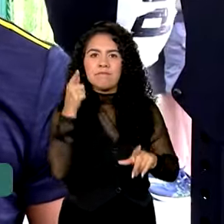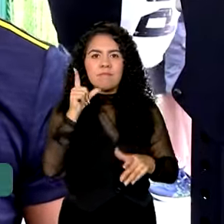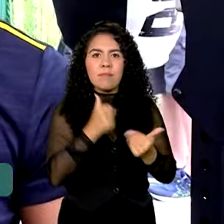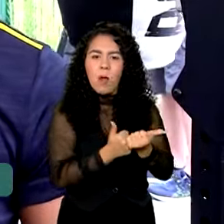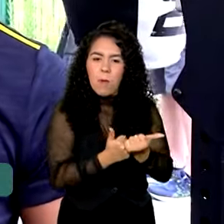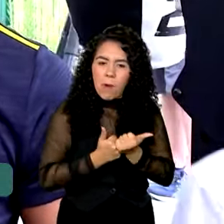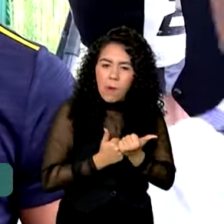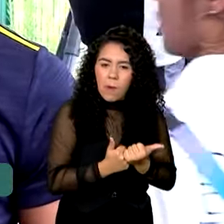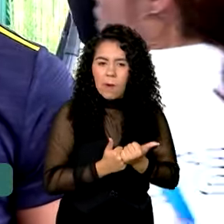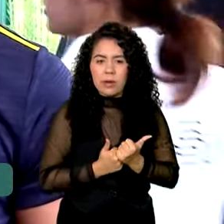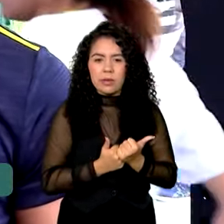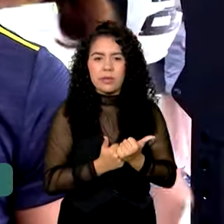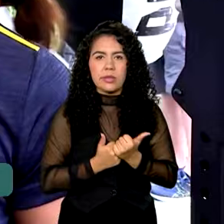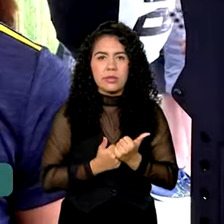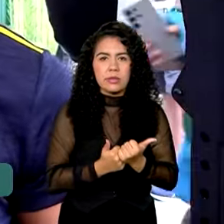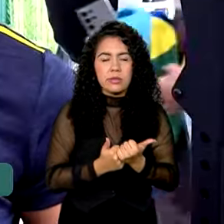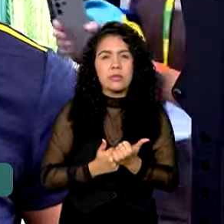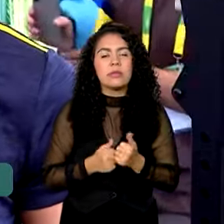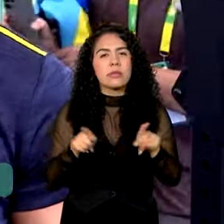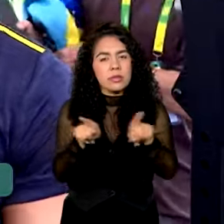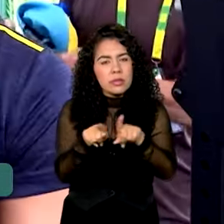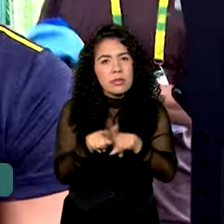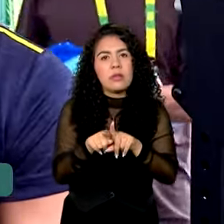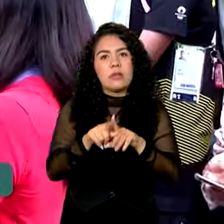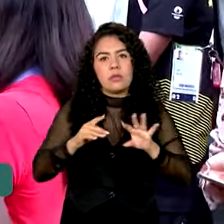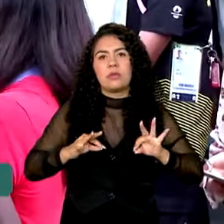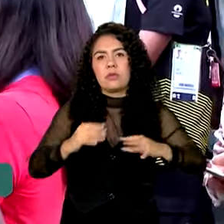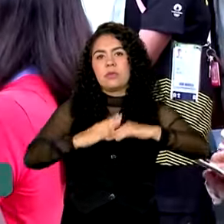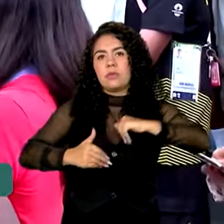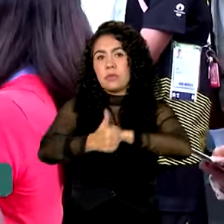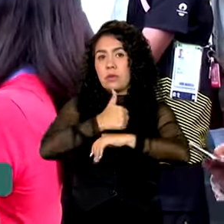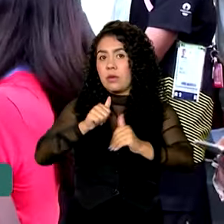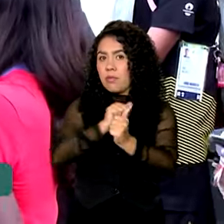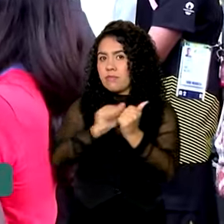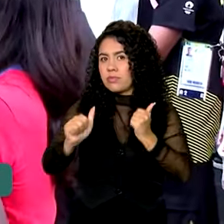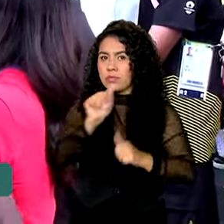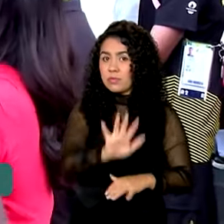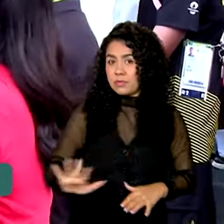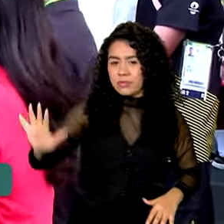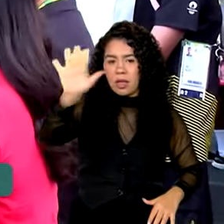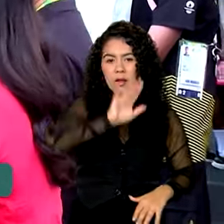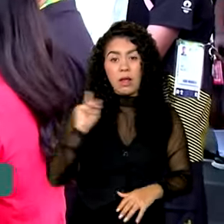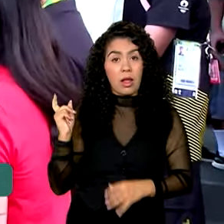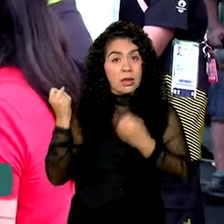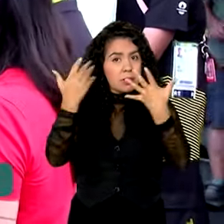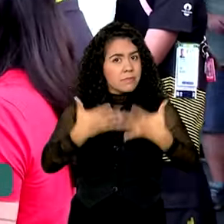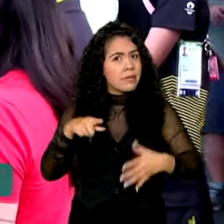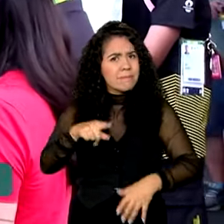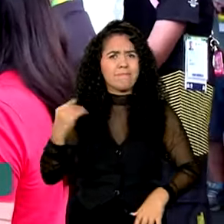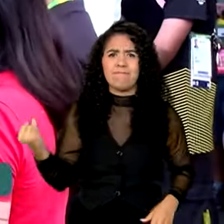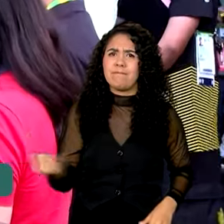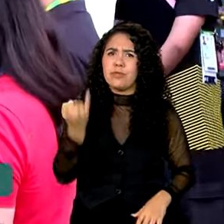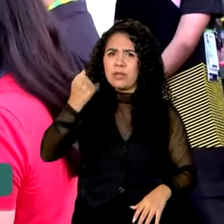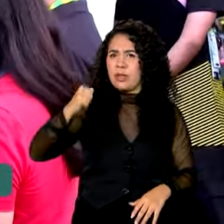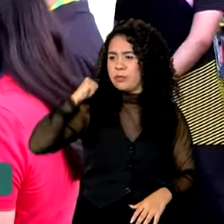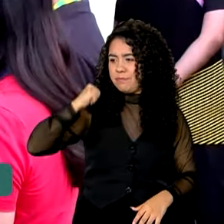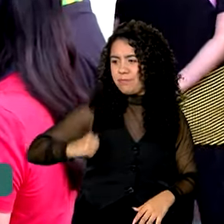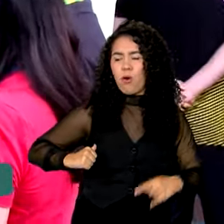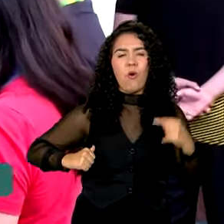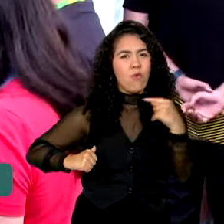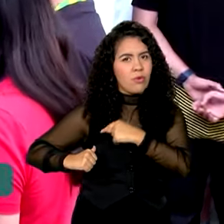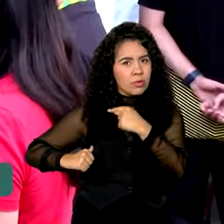a todos os atletas do Brasil. É algo muito fundamental para que os atletas se foquem